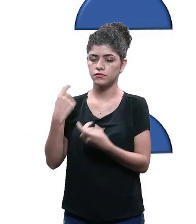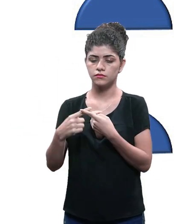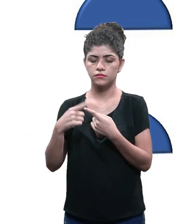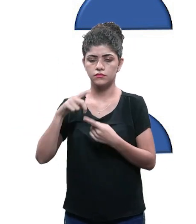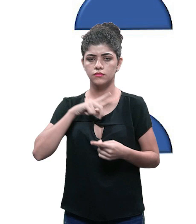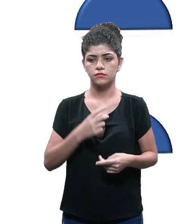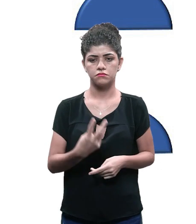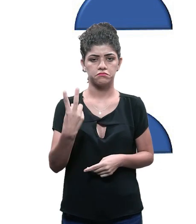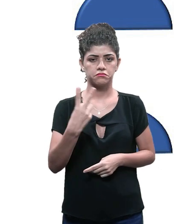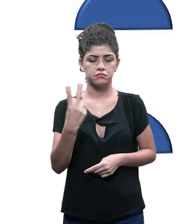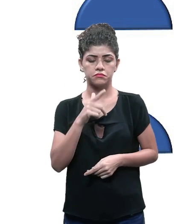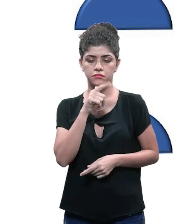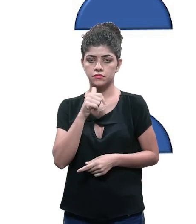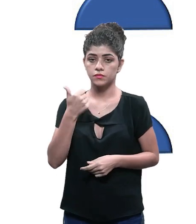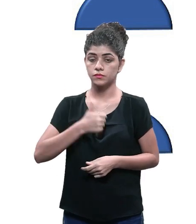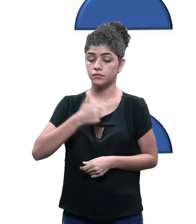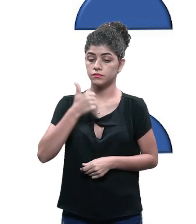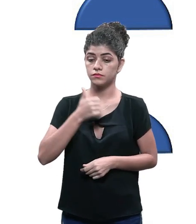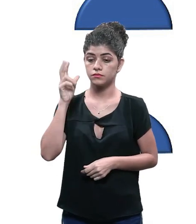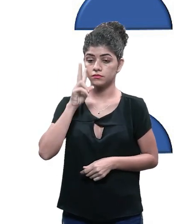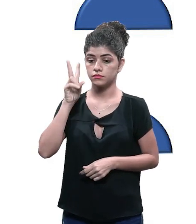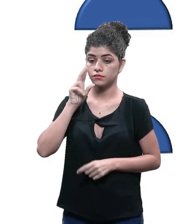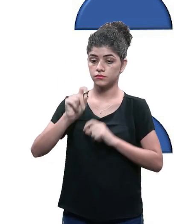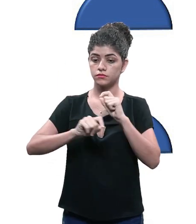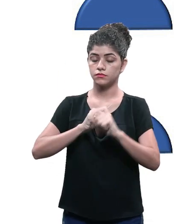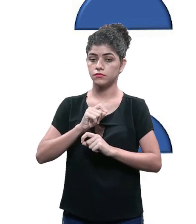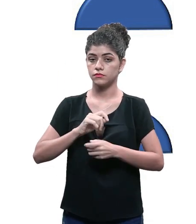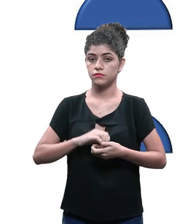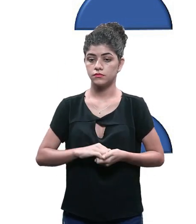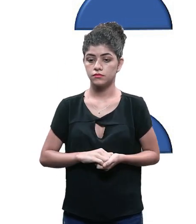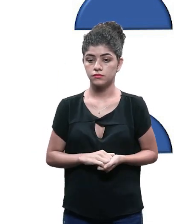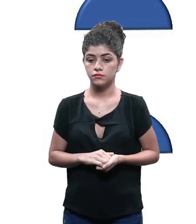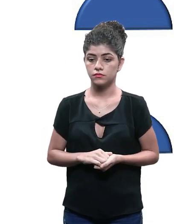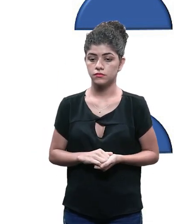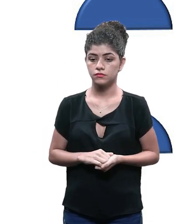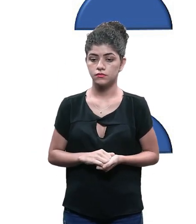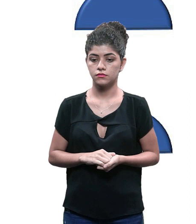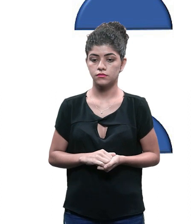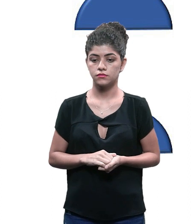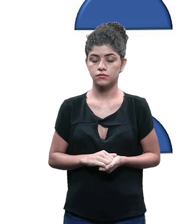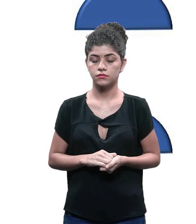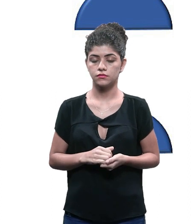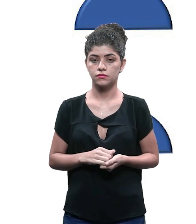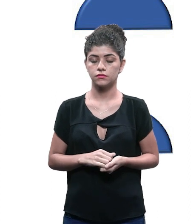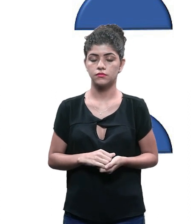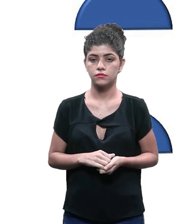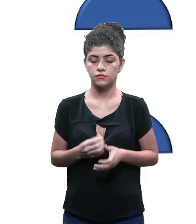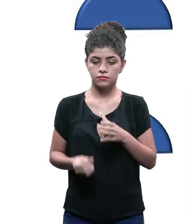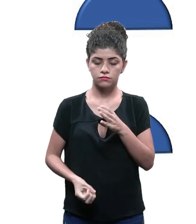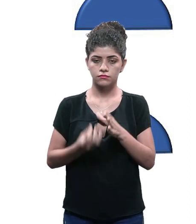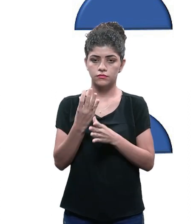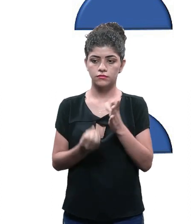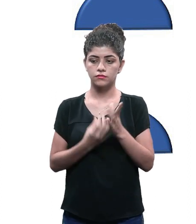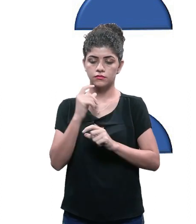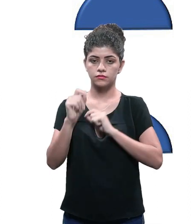madeira por que que tu tem dois fatores água primeiro lembra que água é o elemento reagente do